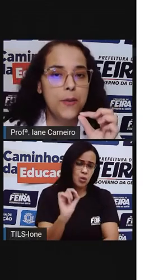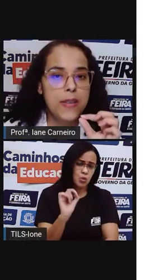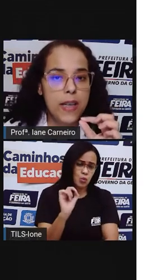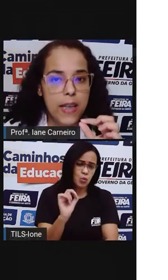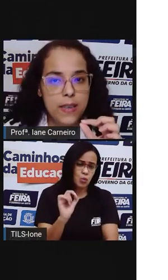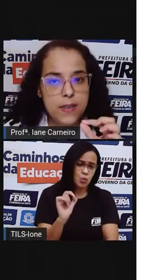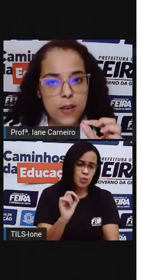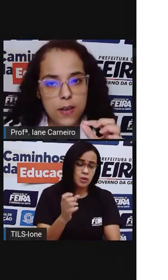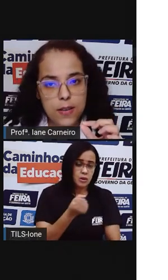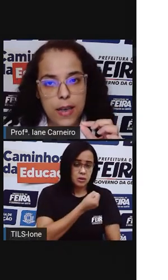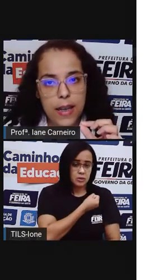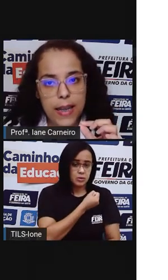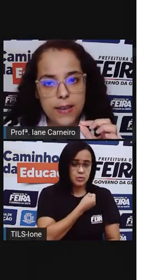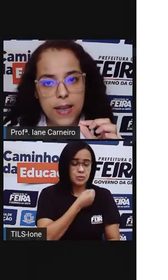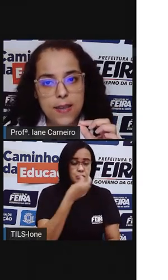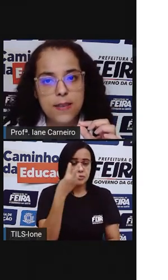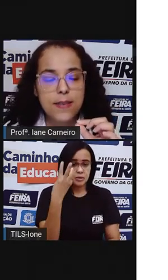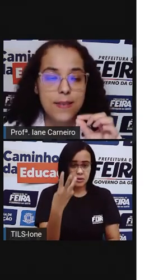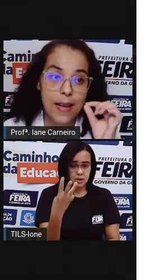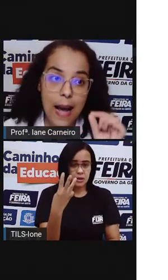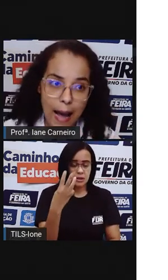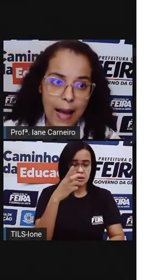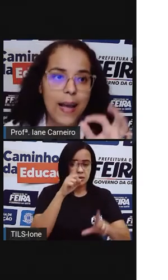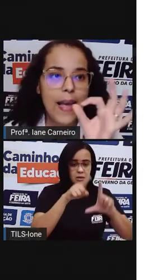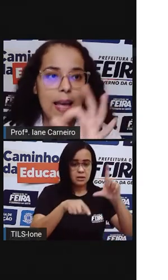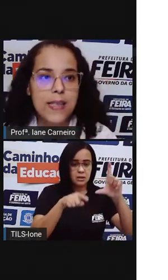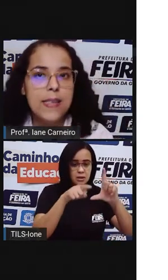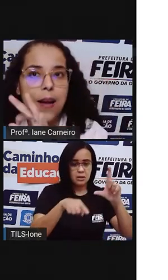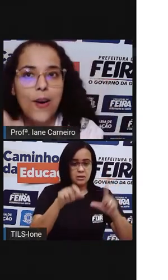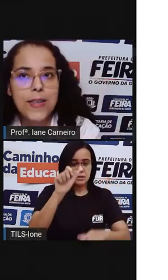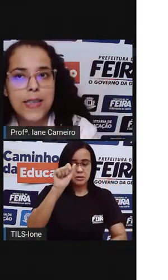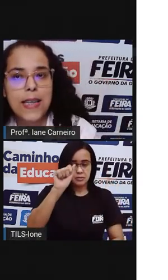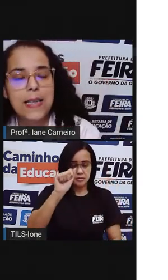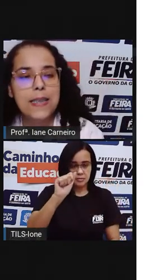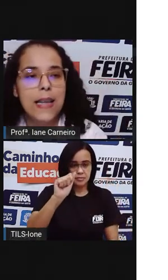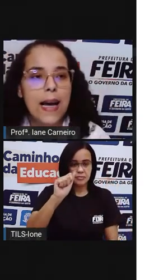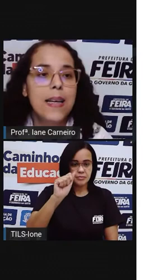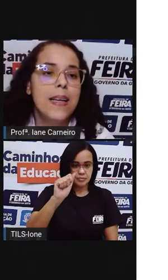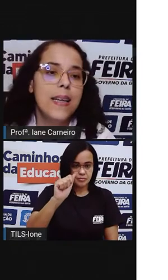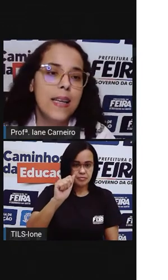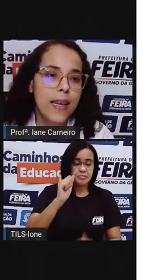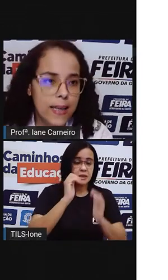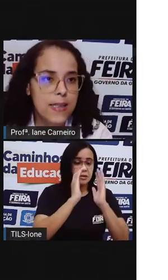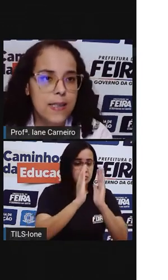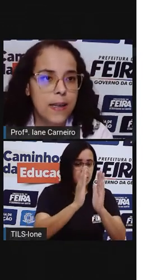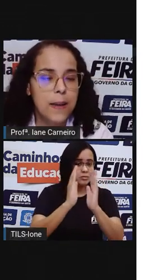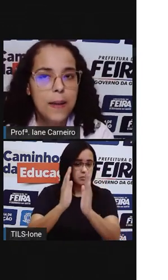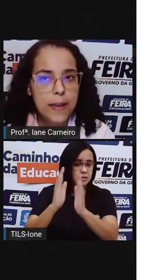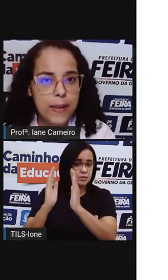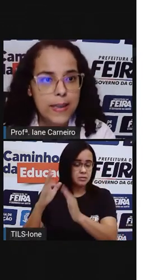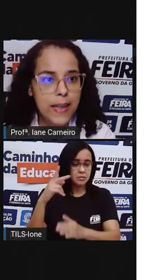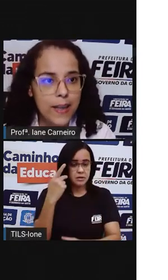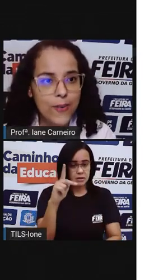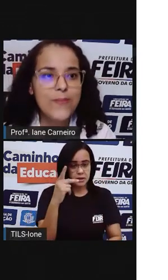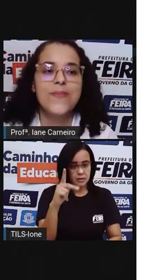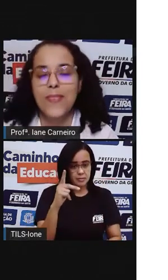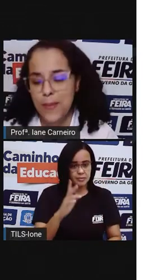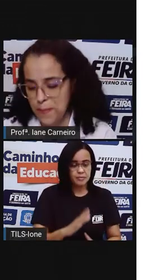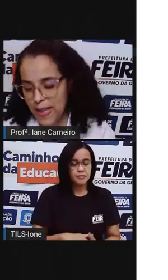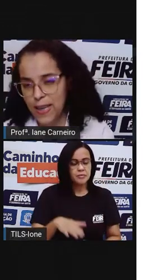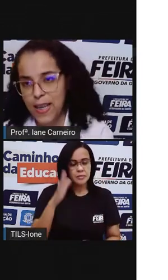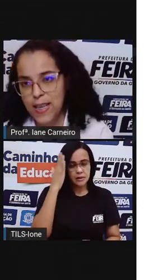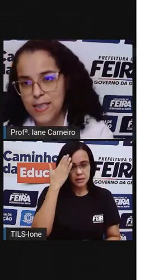Número 3, ó. Letra A. Essa é a coordenada da criança. Entenderam?